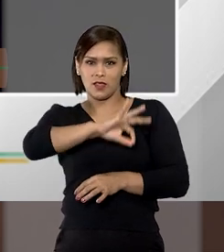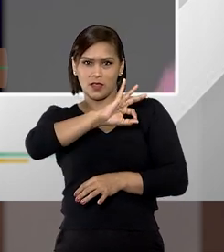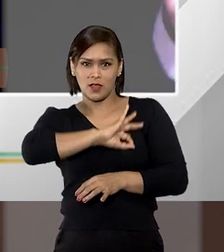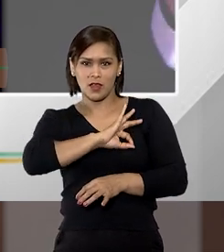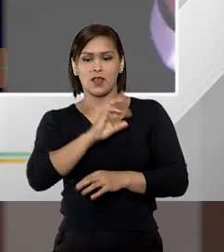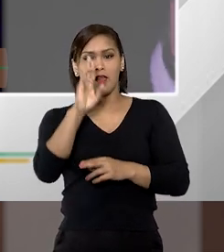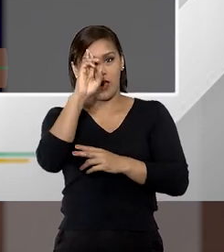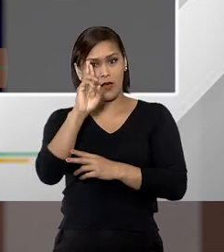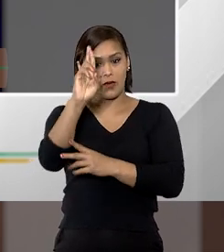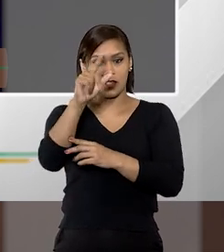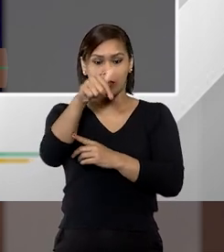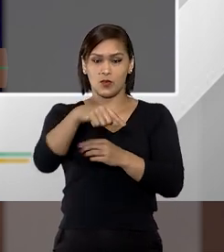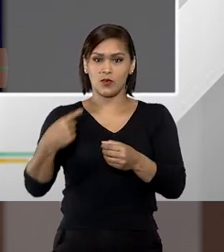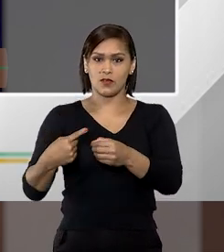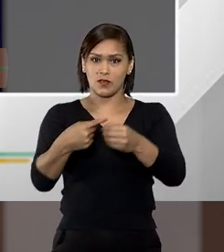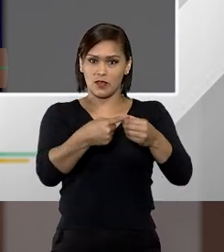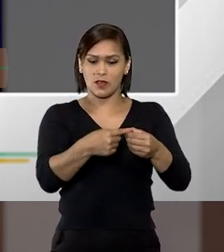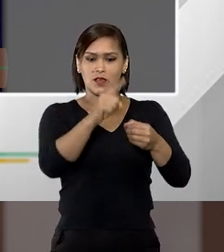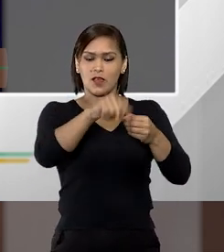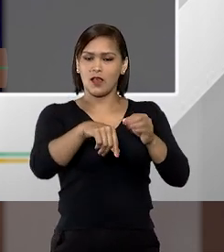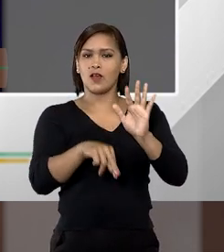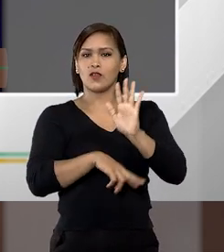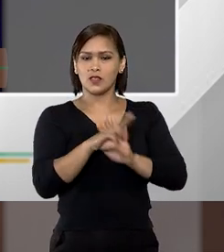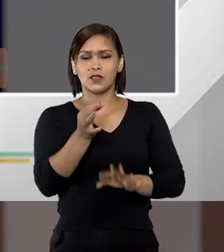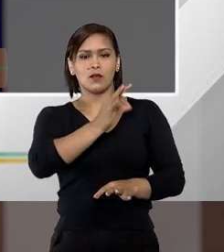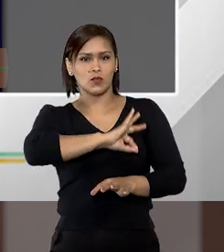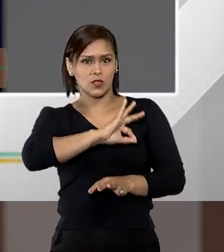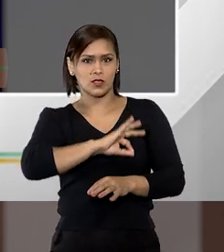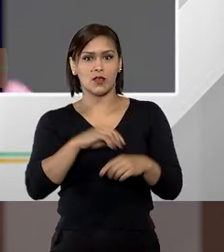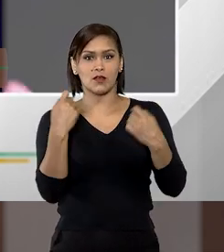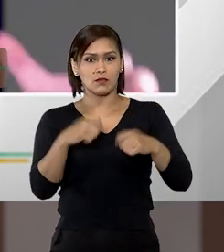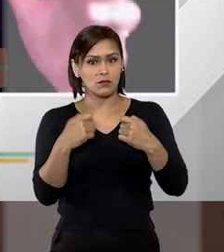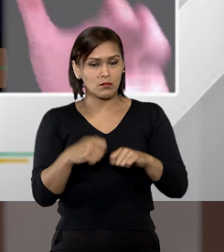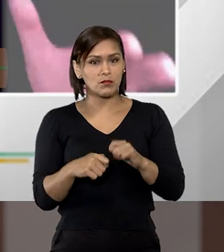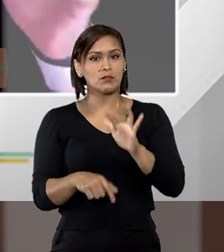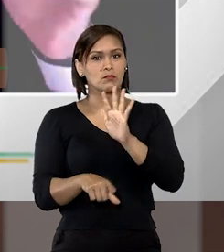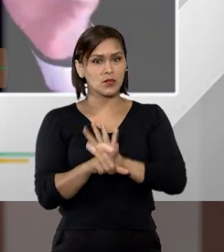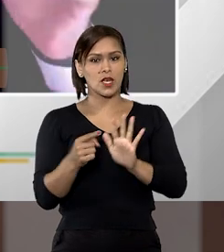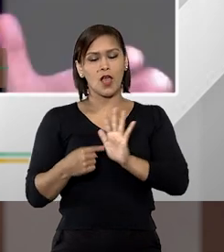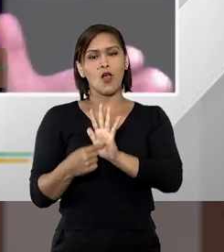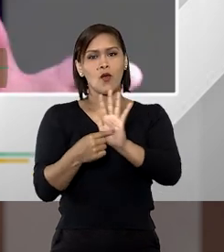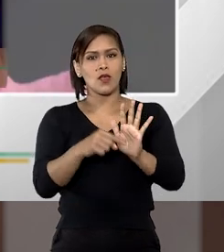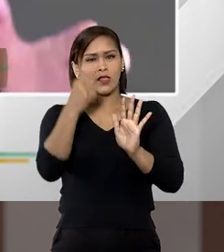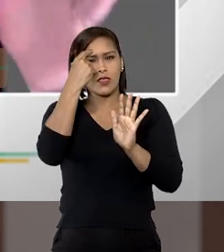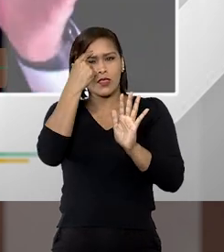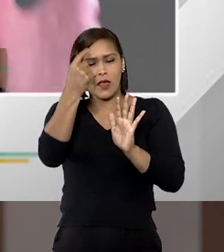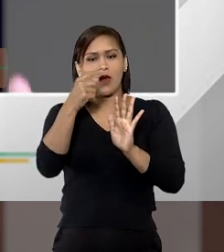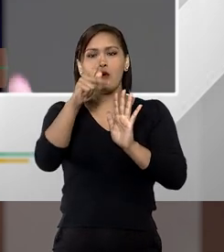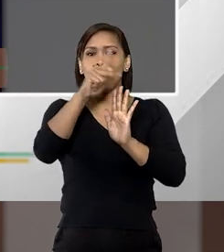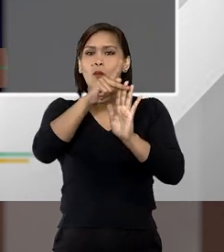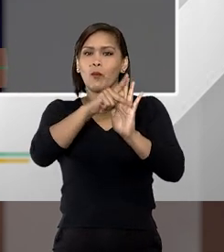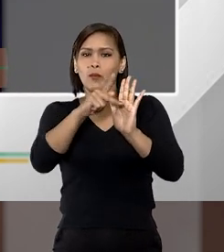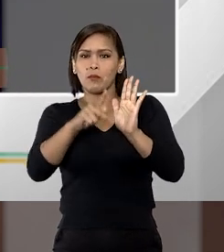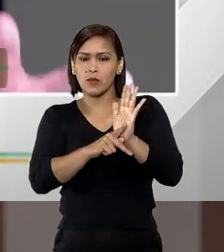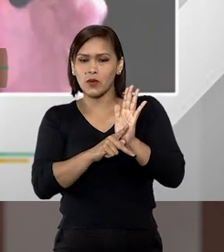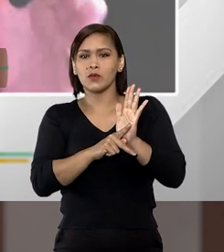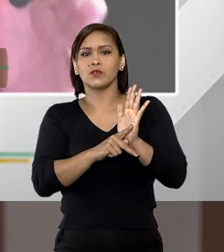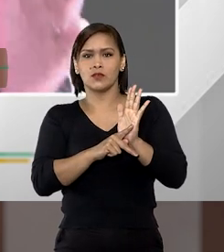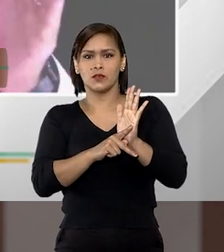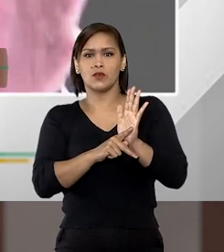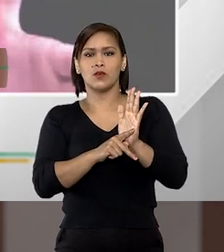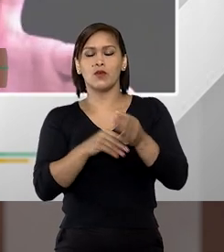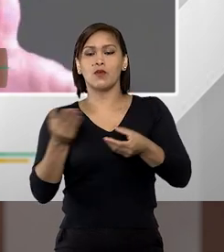responsável pela unidade policial ele tem que estar na mente dele no protocolo